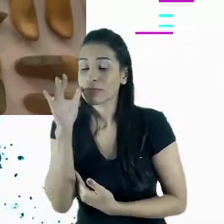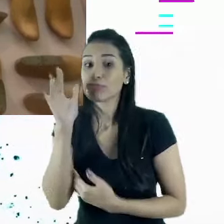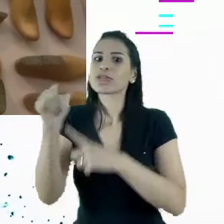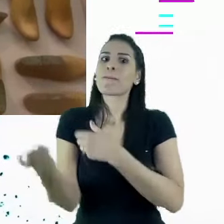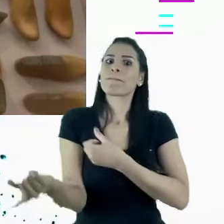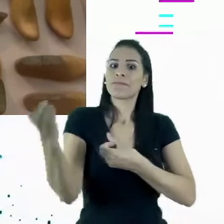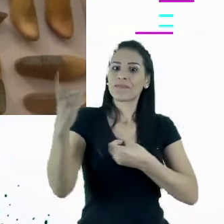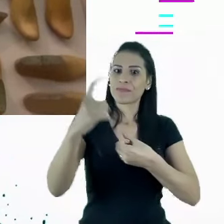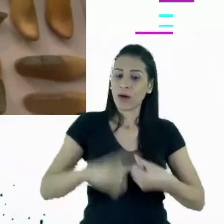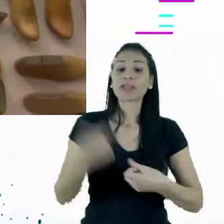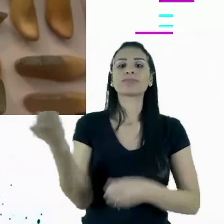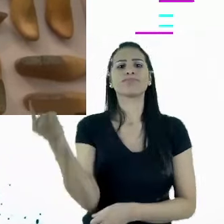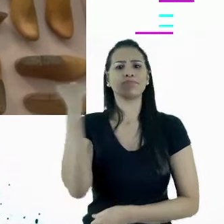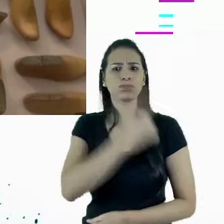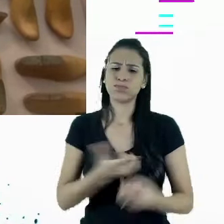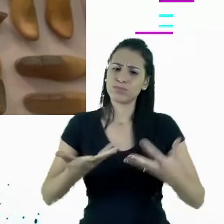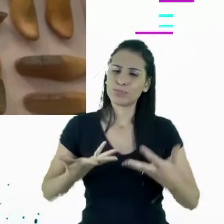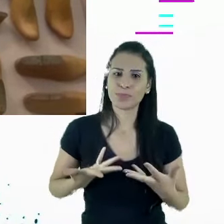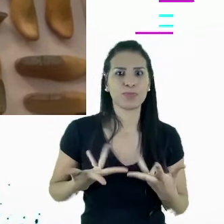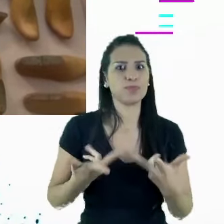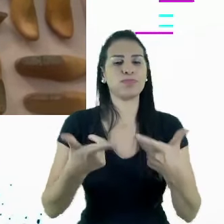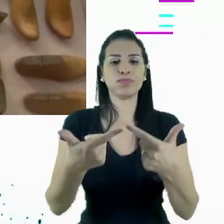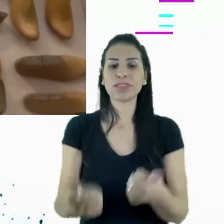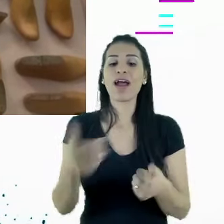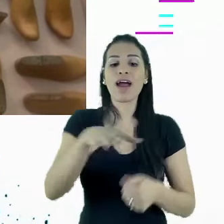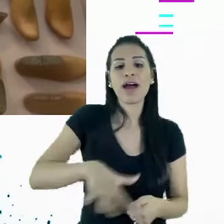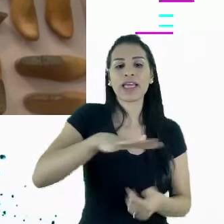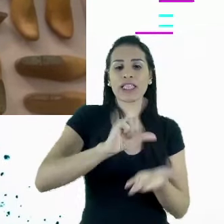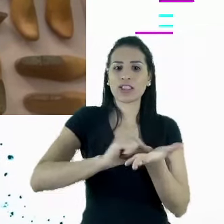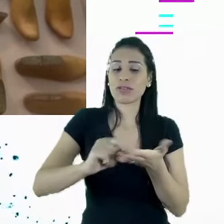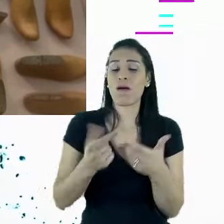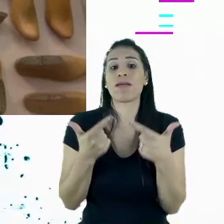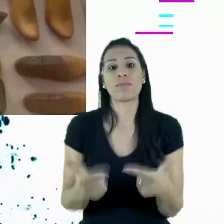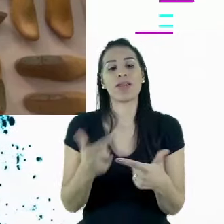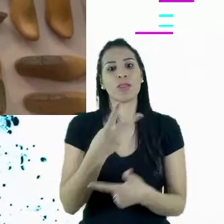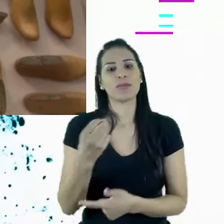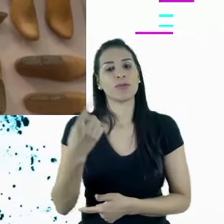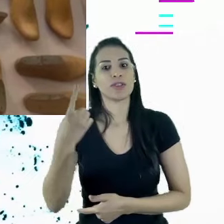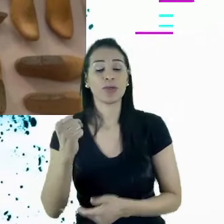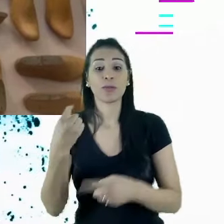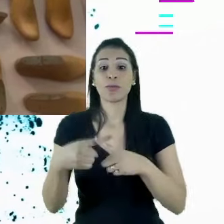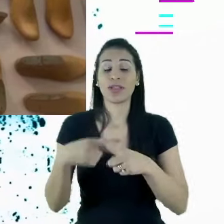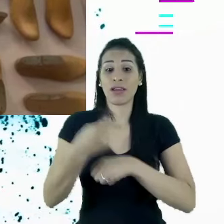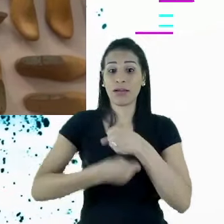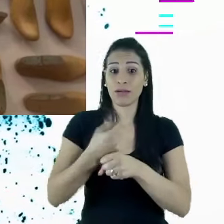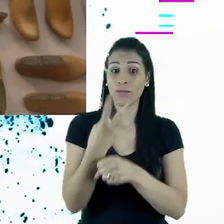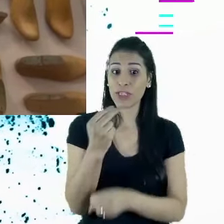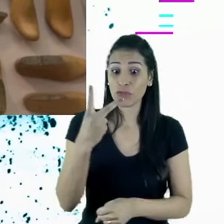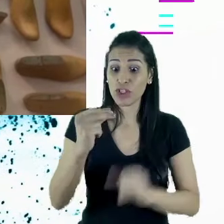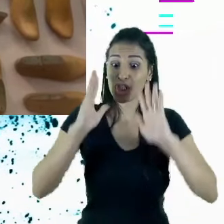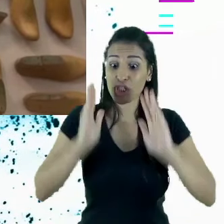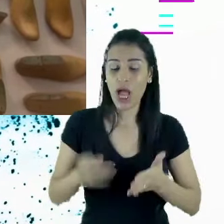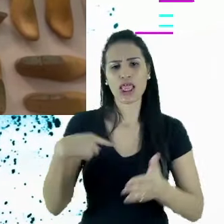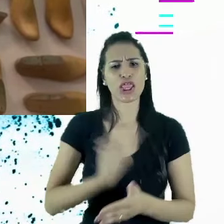para acelerar a transformação digital na área de Enco. Ainda bem que foi em 2018. Quando chegou em 2020, nós estávamos muito preparados para